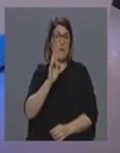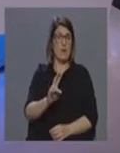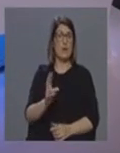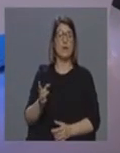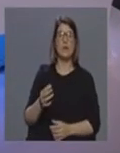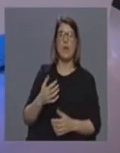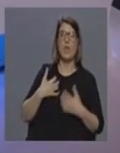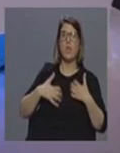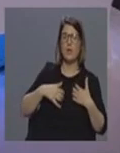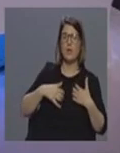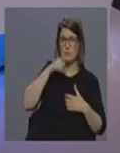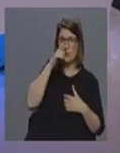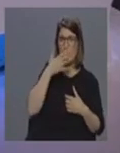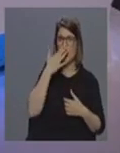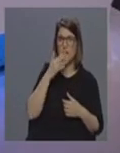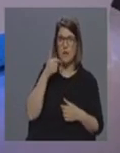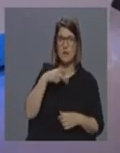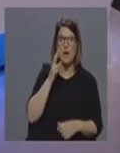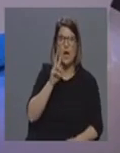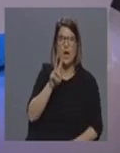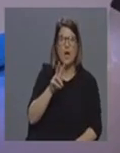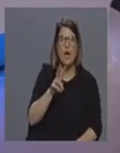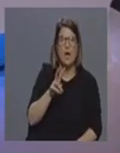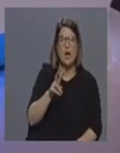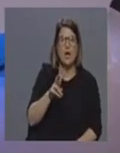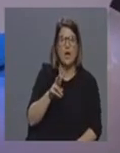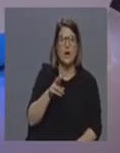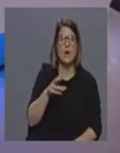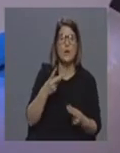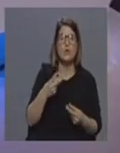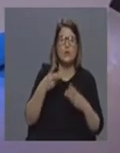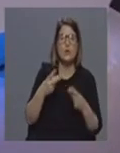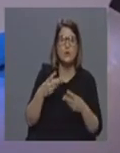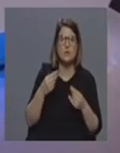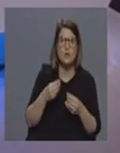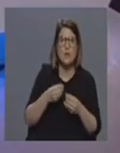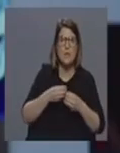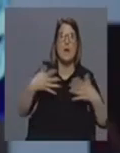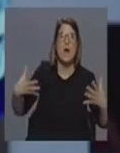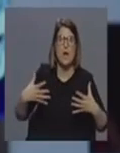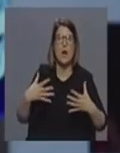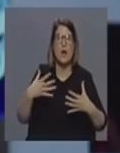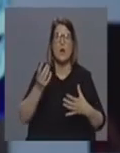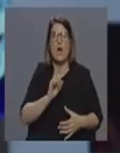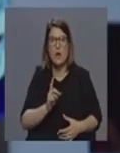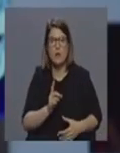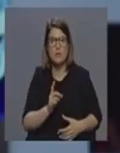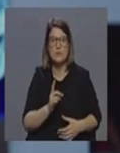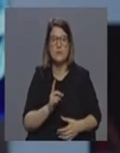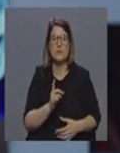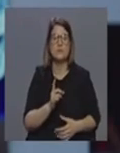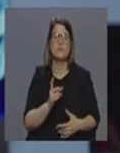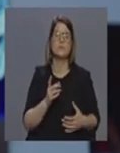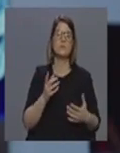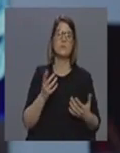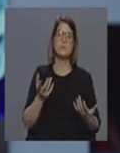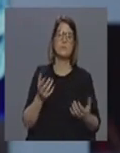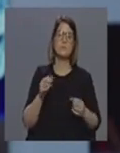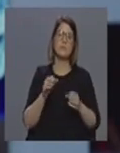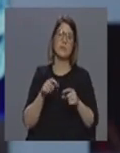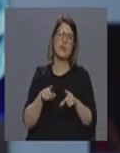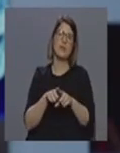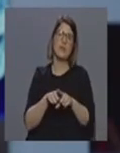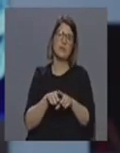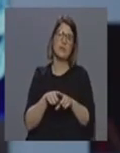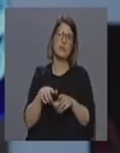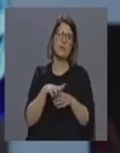que a pessoa parece que já está pregada à televisão para saber se quando se é que há se isto já subiu drasticamente quer dizer e a divulgação digamos assim